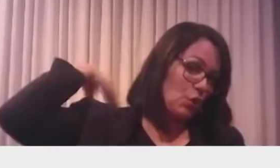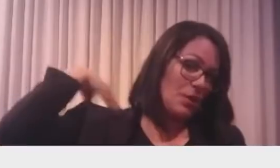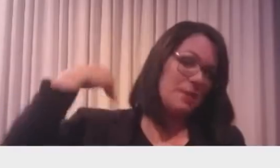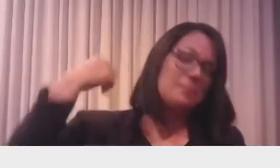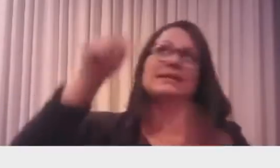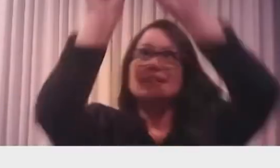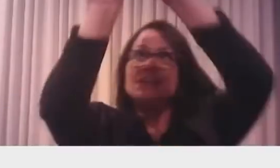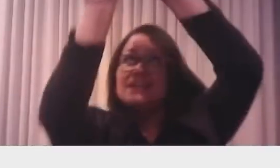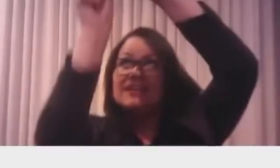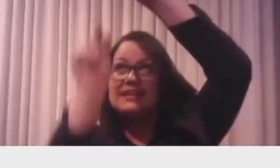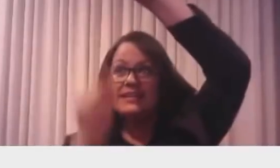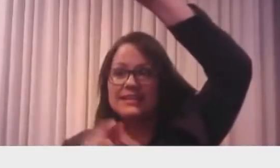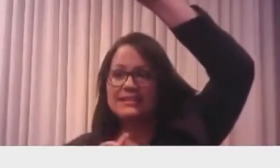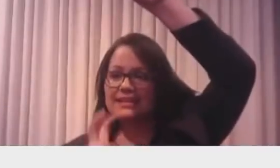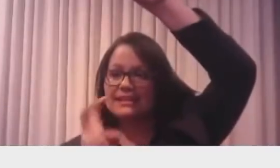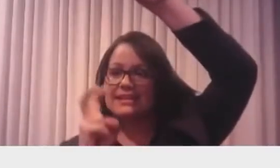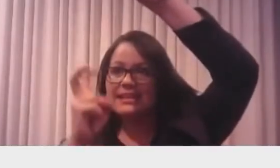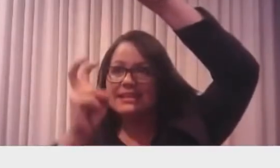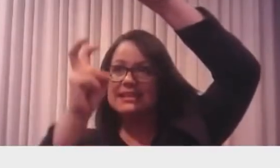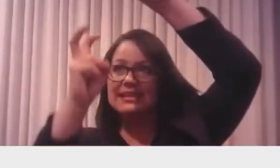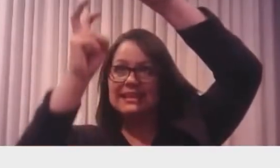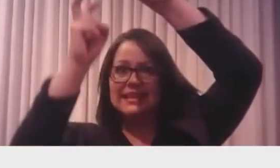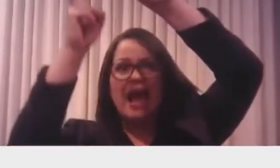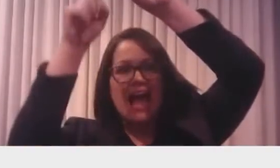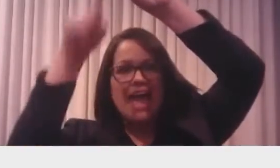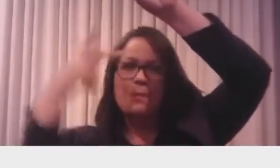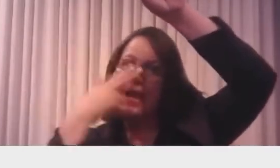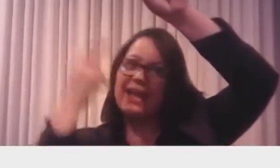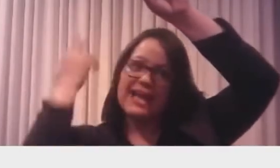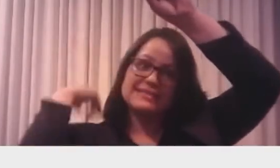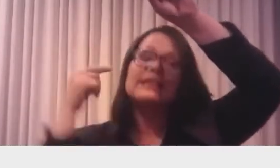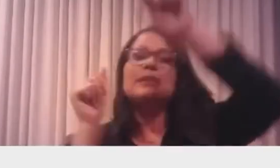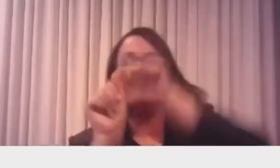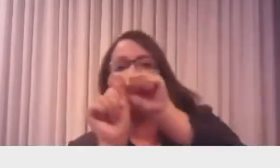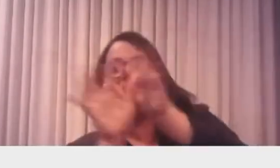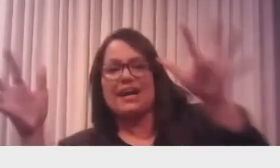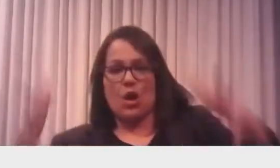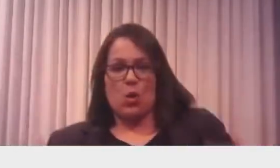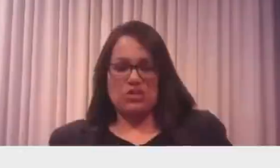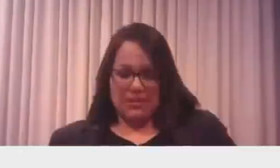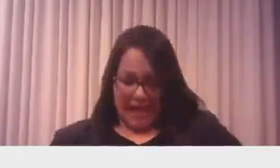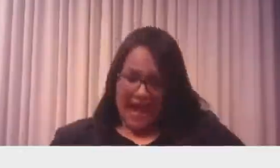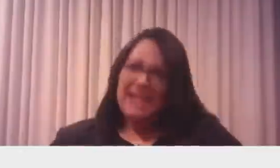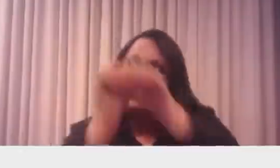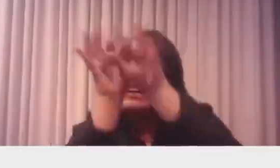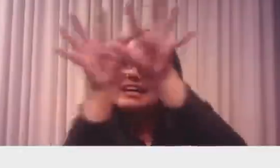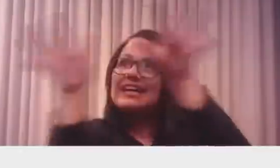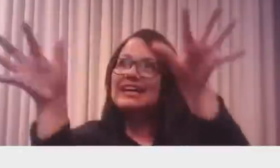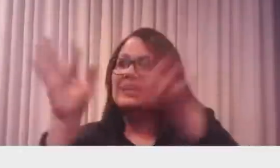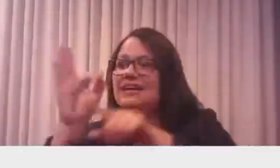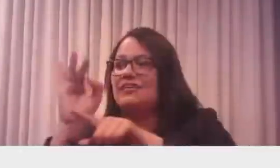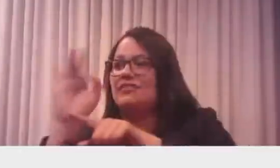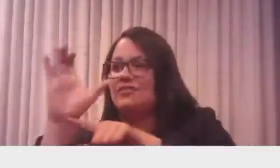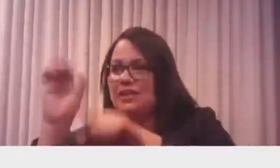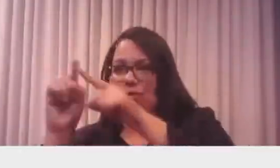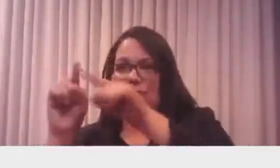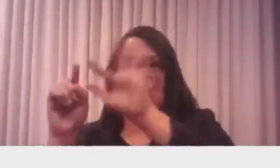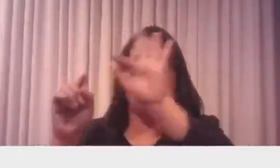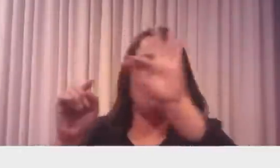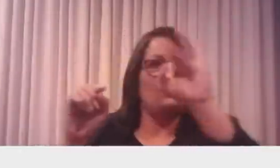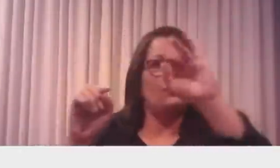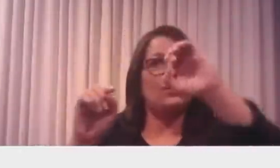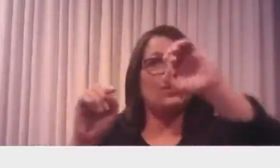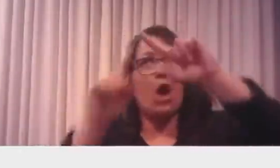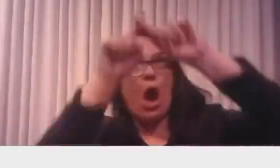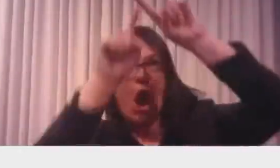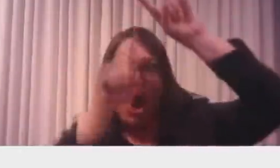chamar de costela, poderia chamar, como a Fico, como a Fiol, a Trano-Rechina